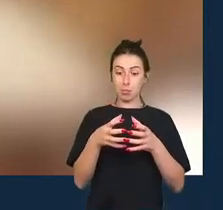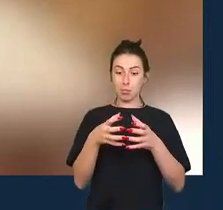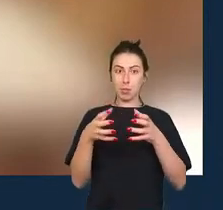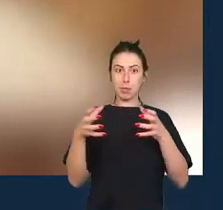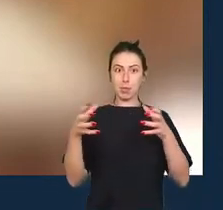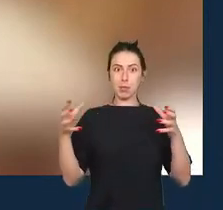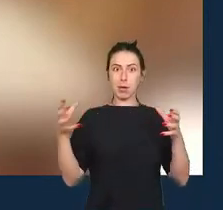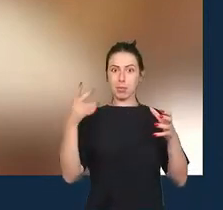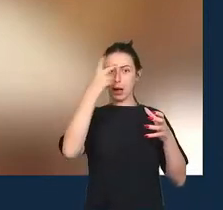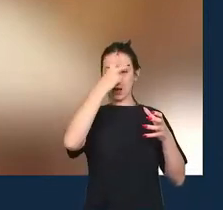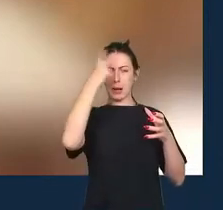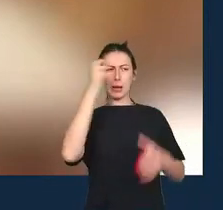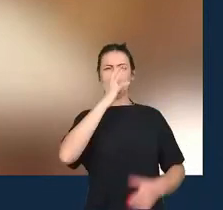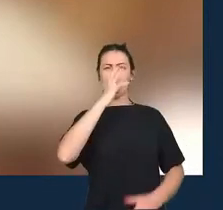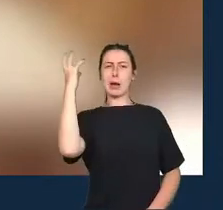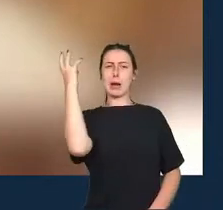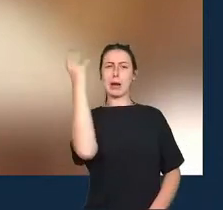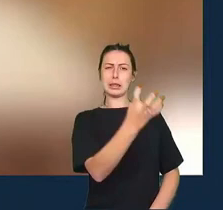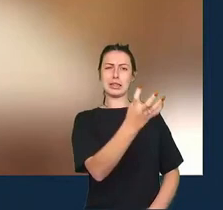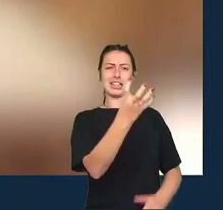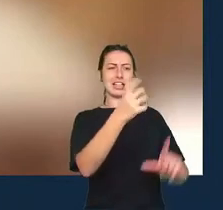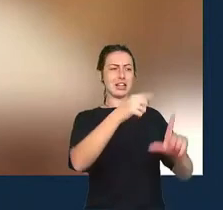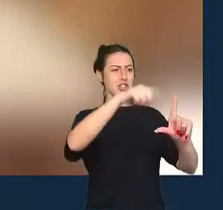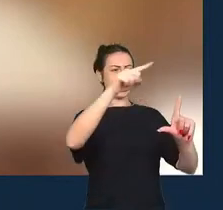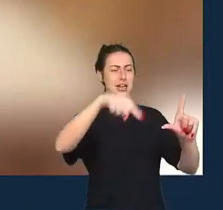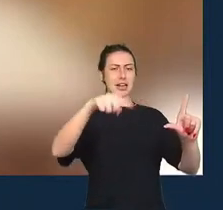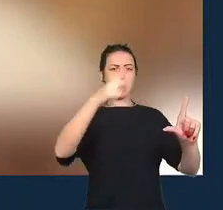gráficos usados pelos jornalistas dizendo que